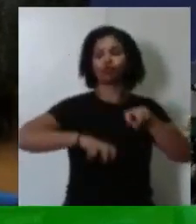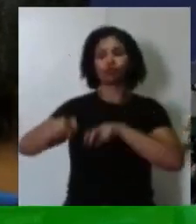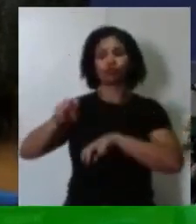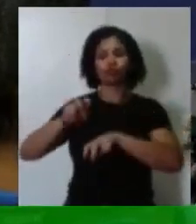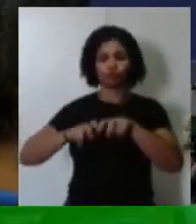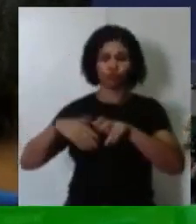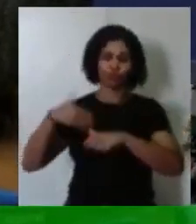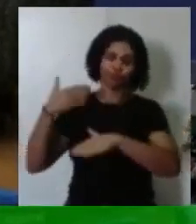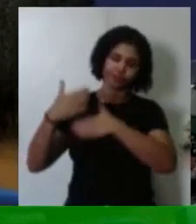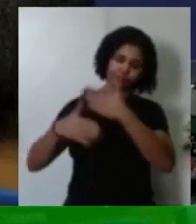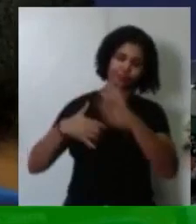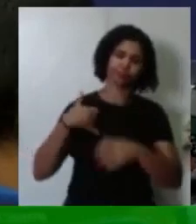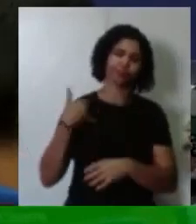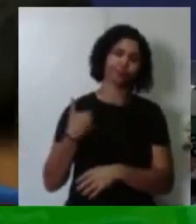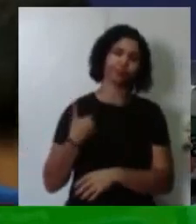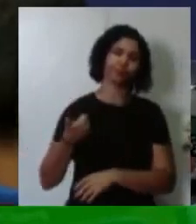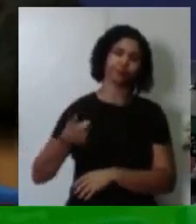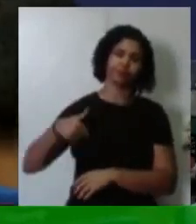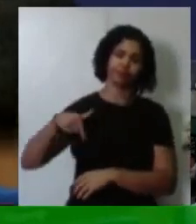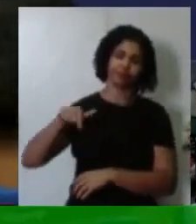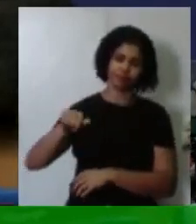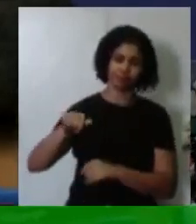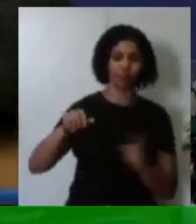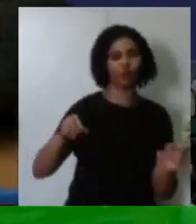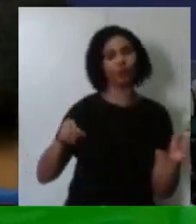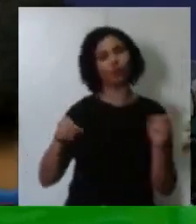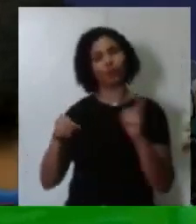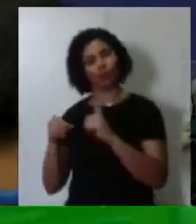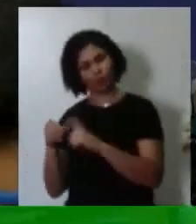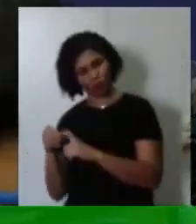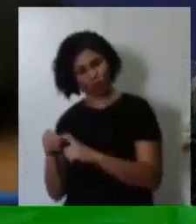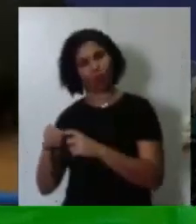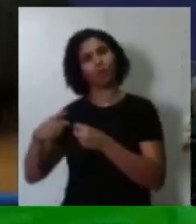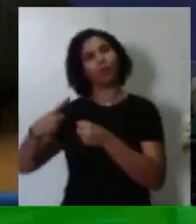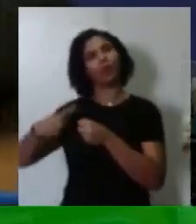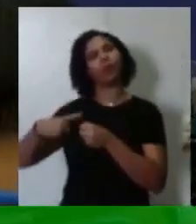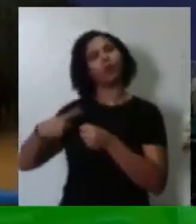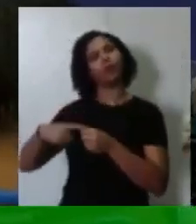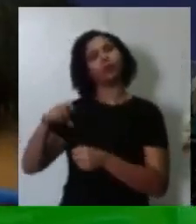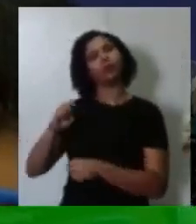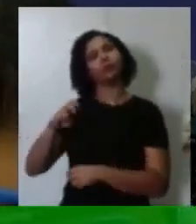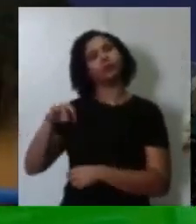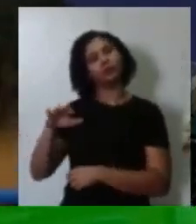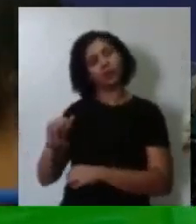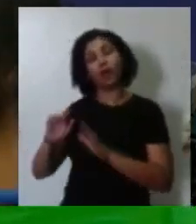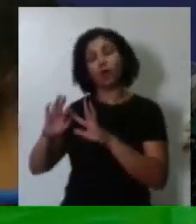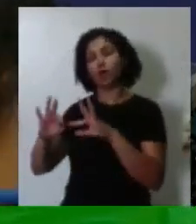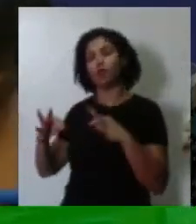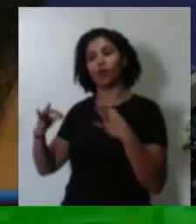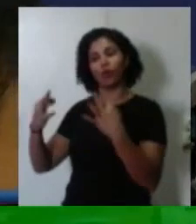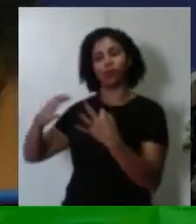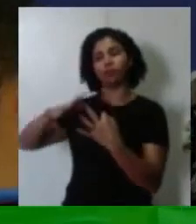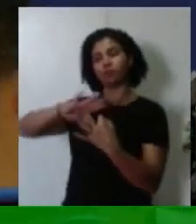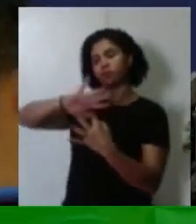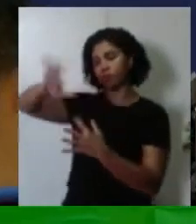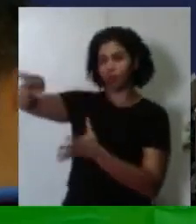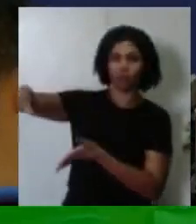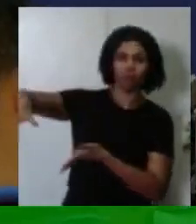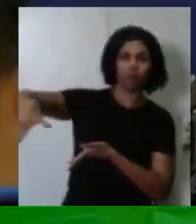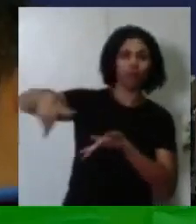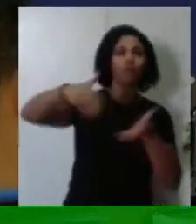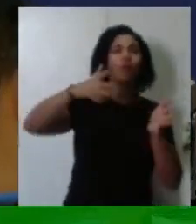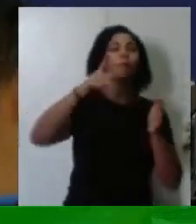Aos 17 anos volto para Santana de Ipanema, pego a minha família e digo, vamos para